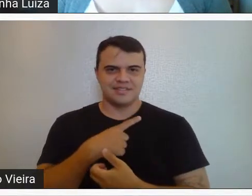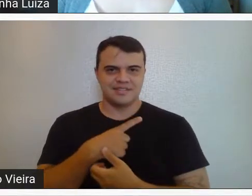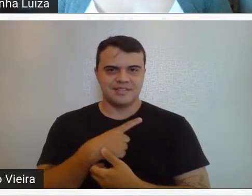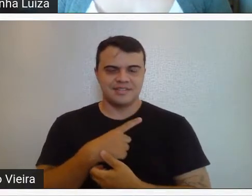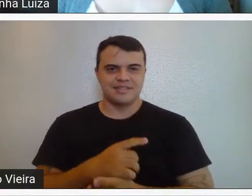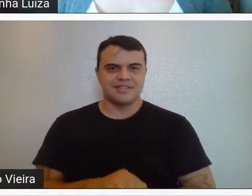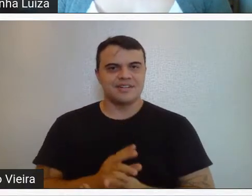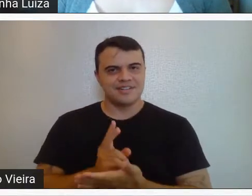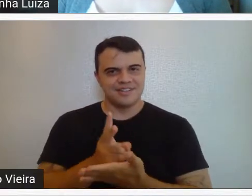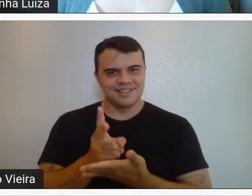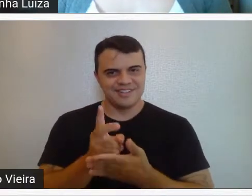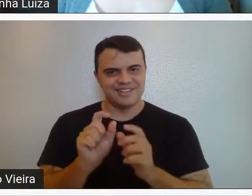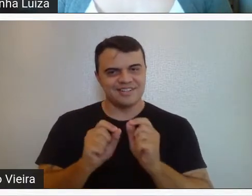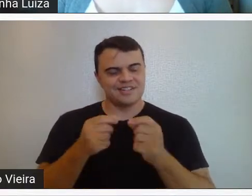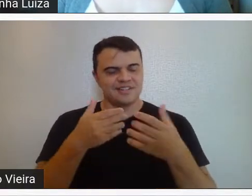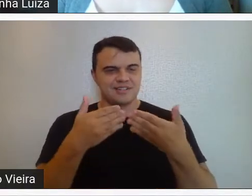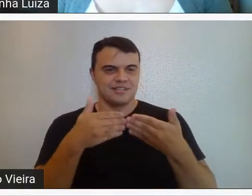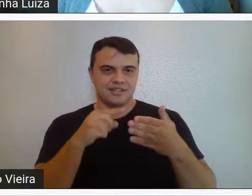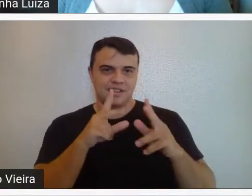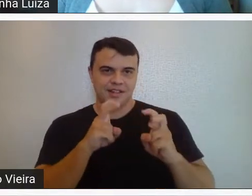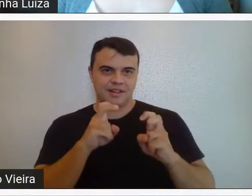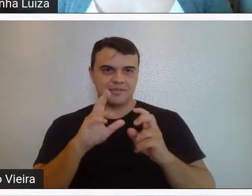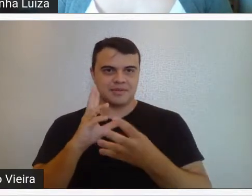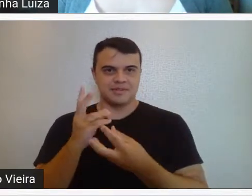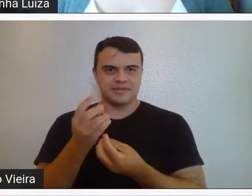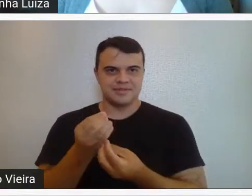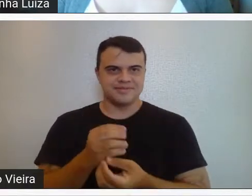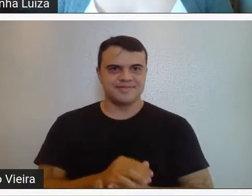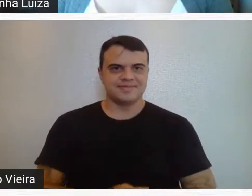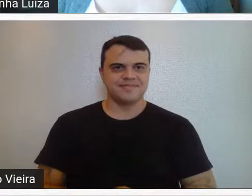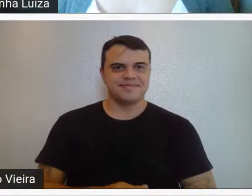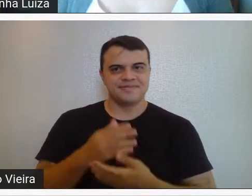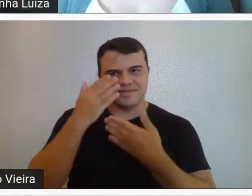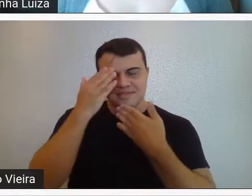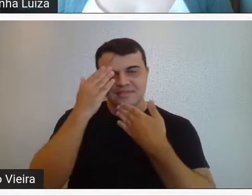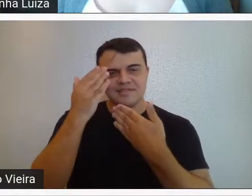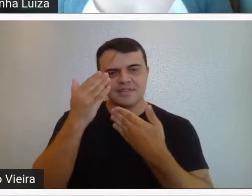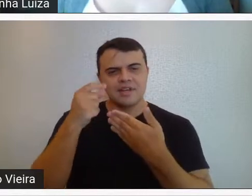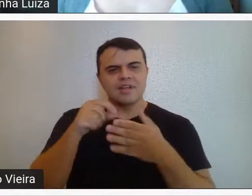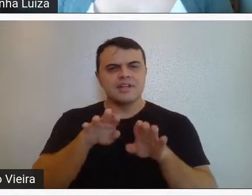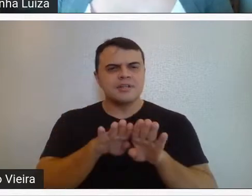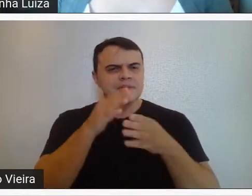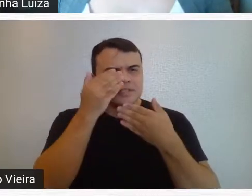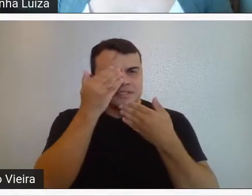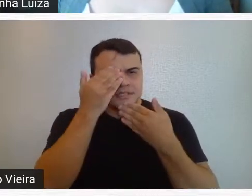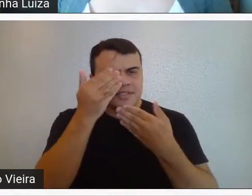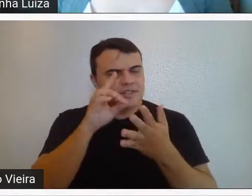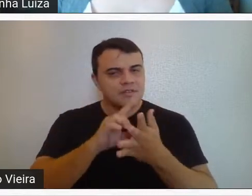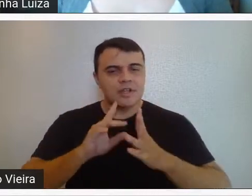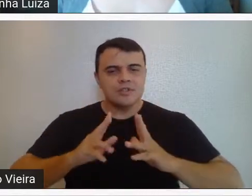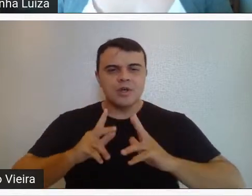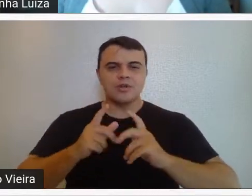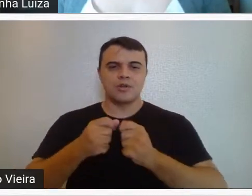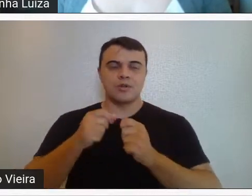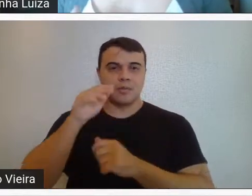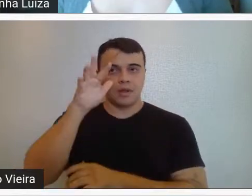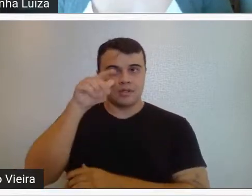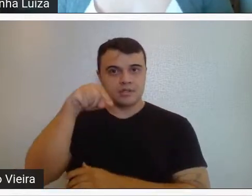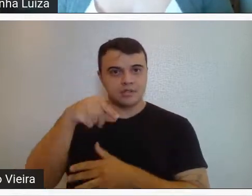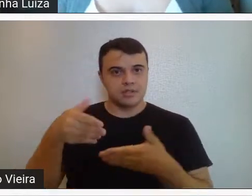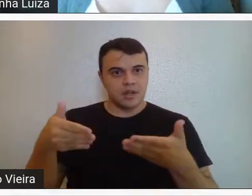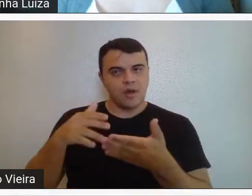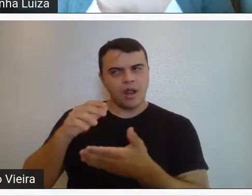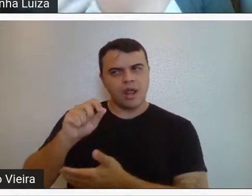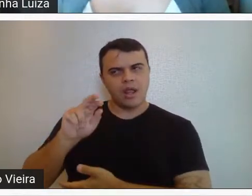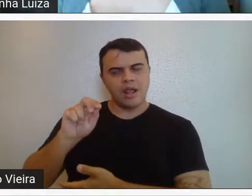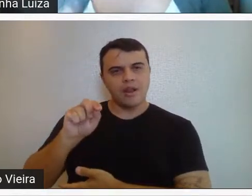e continuar discutindo sobre arte. Muito obrigada. Gente, queria agradecer muito a todo mundo que está nos assistindo, como a Carol